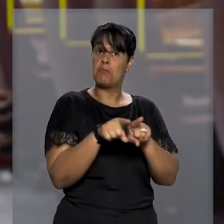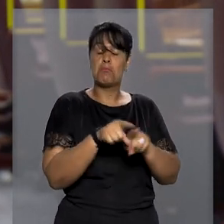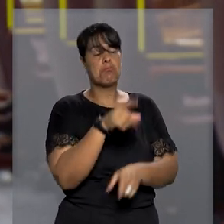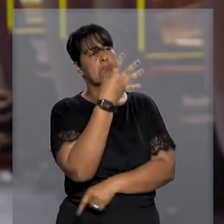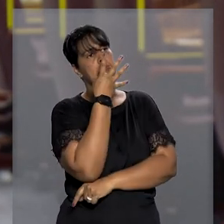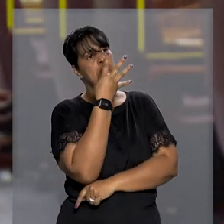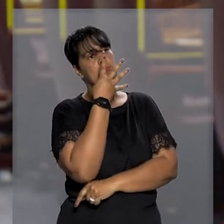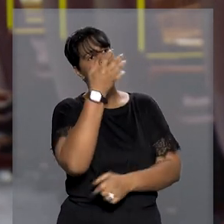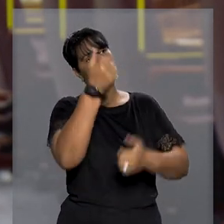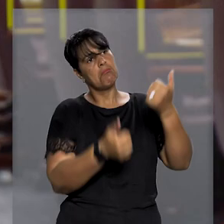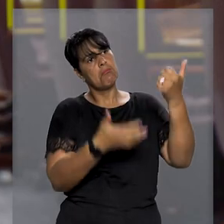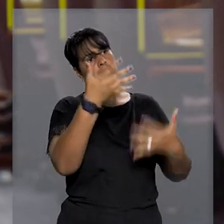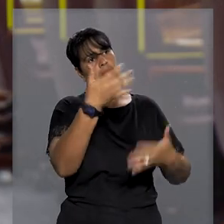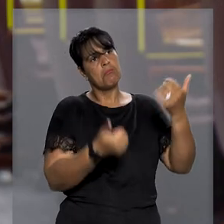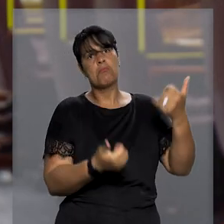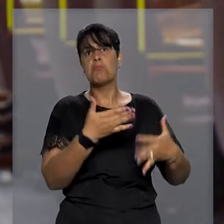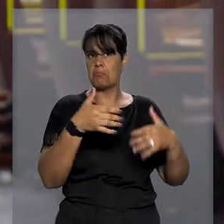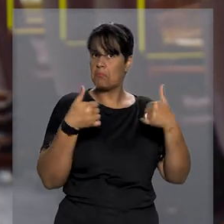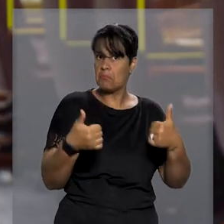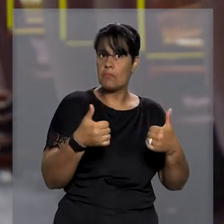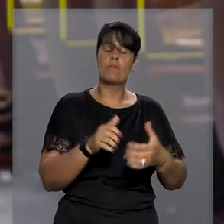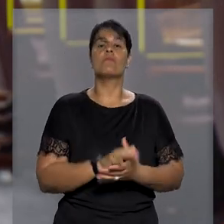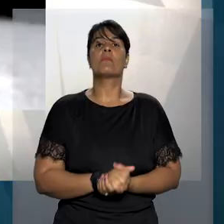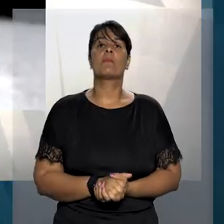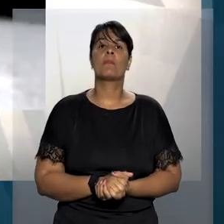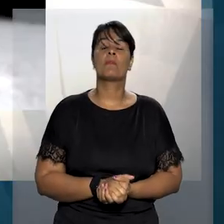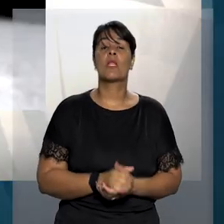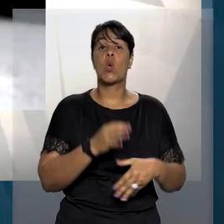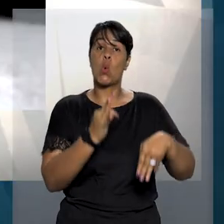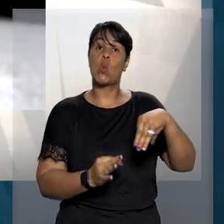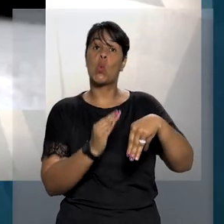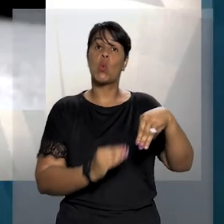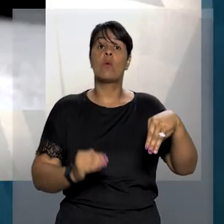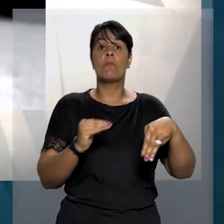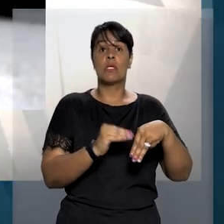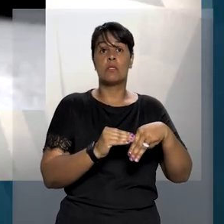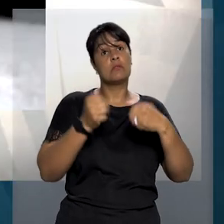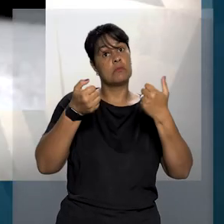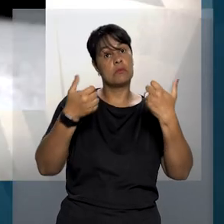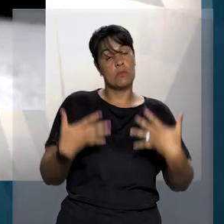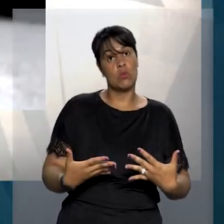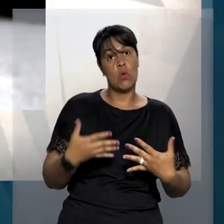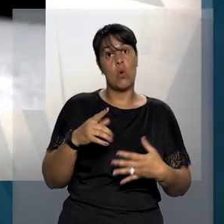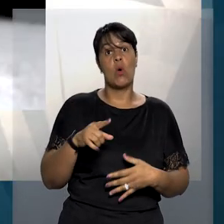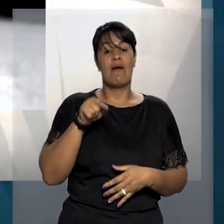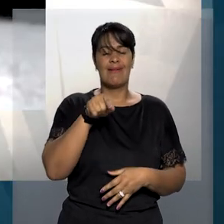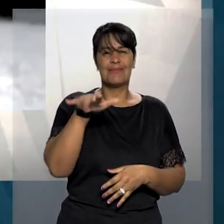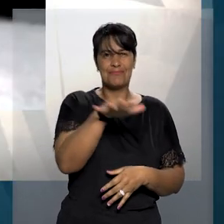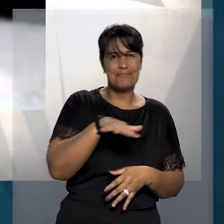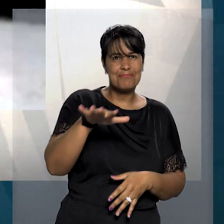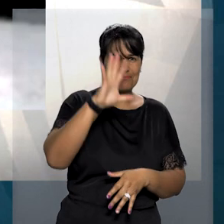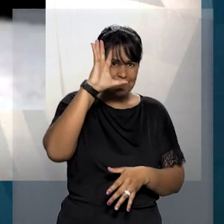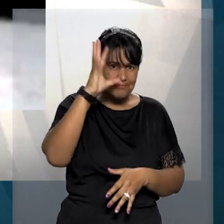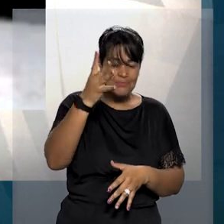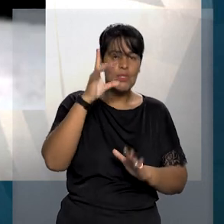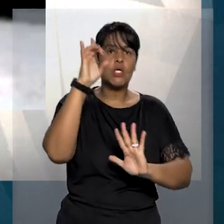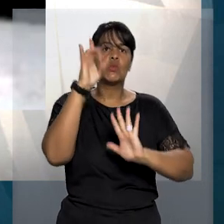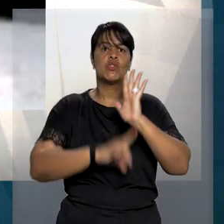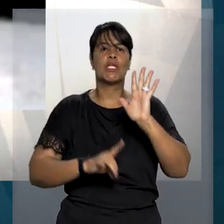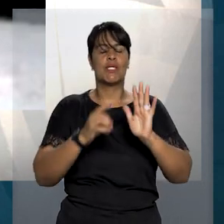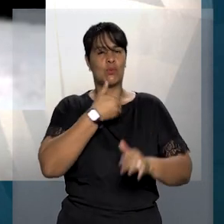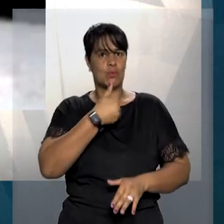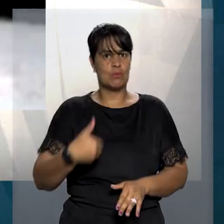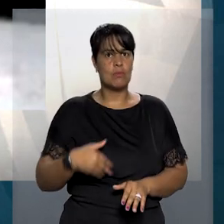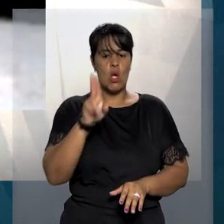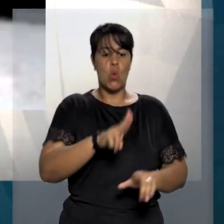inclusive, de entidades habilitadas no processo, como a Missi Cury. O ministro Luiz Felipe Salomão explicou que o entendimento do tribunal no âmbito do